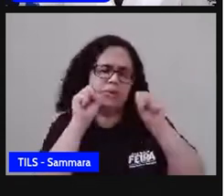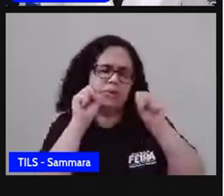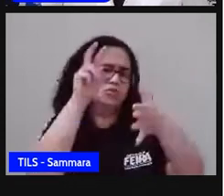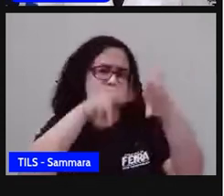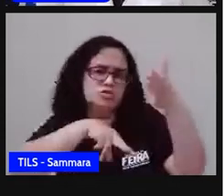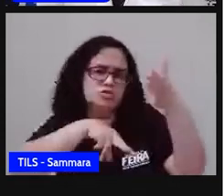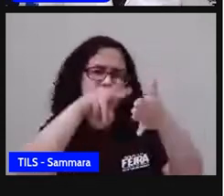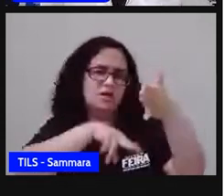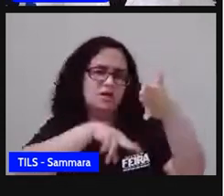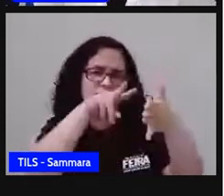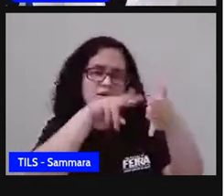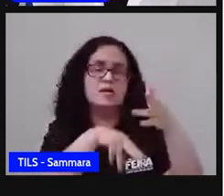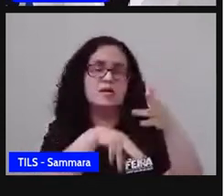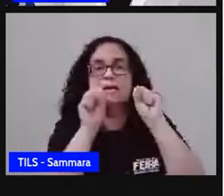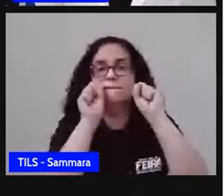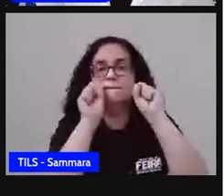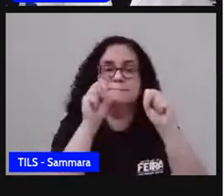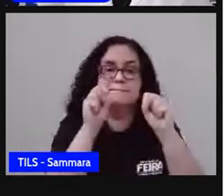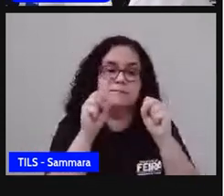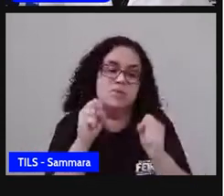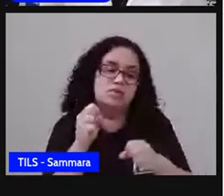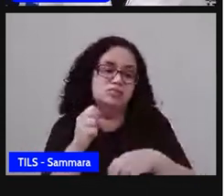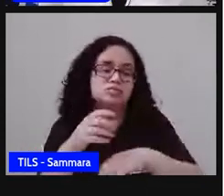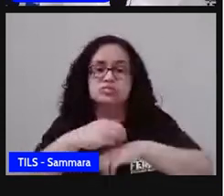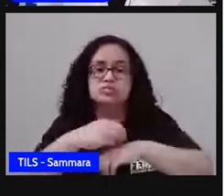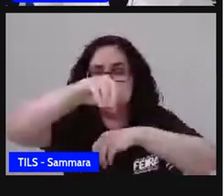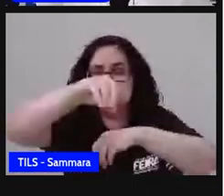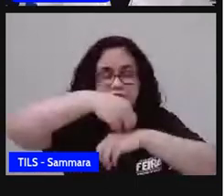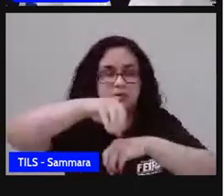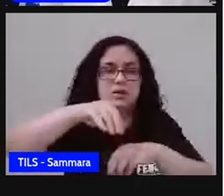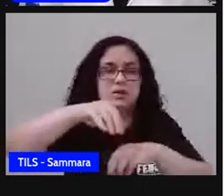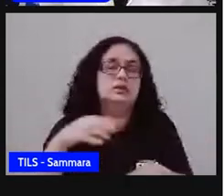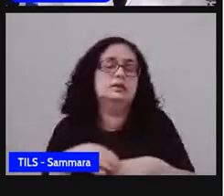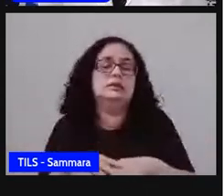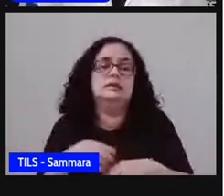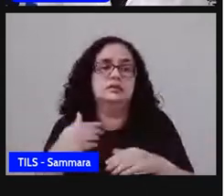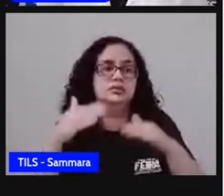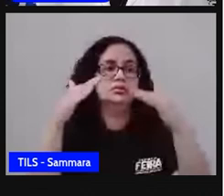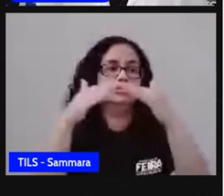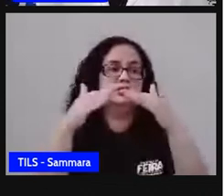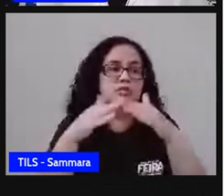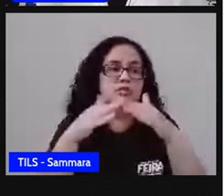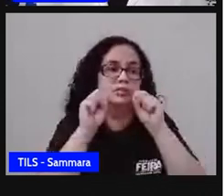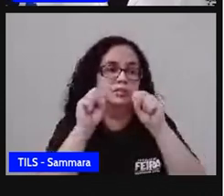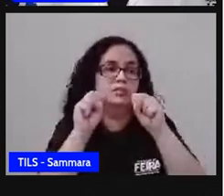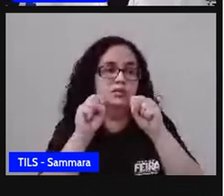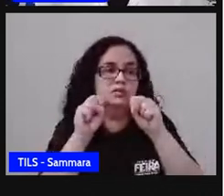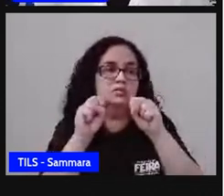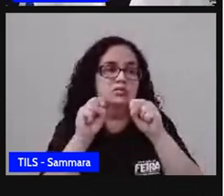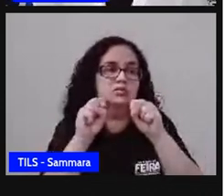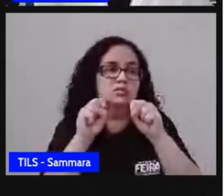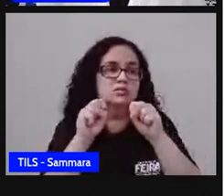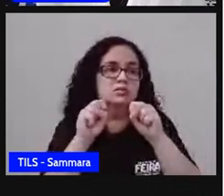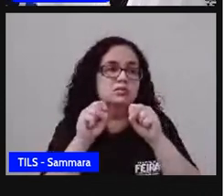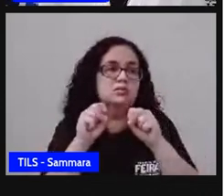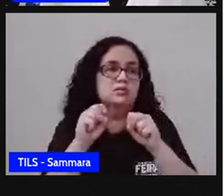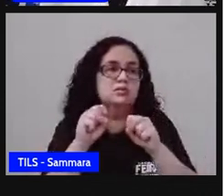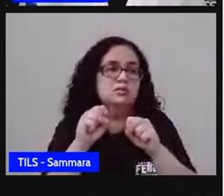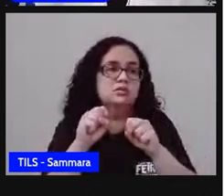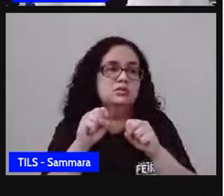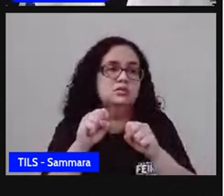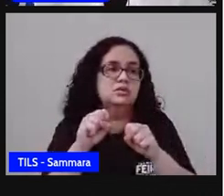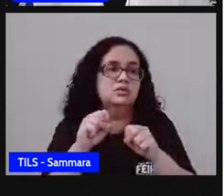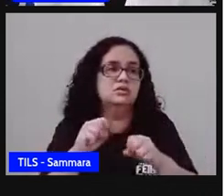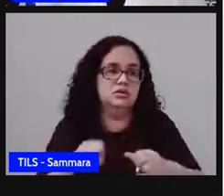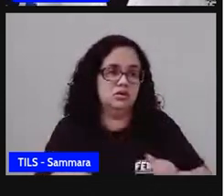esse texto para você, você pode compartilhar com as pessoas da sua casa, você pode compartilhar com seus professores da